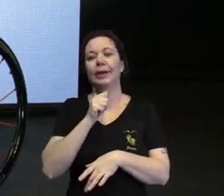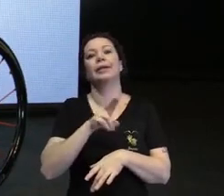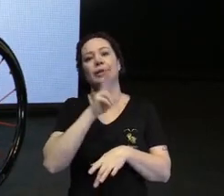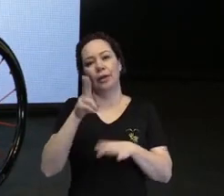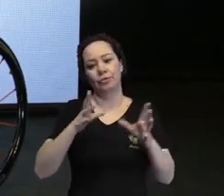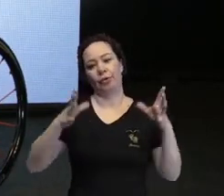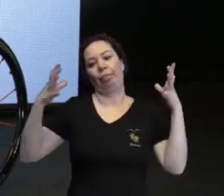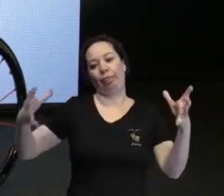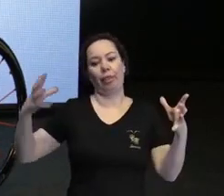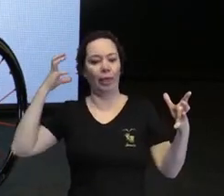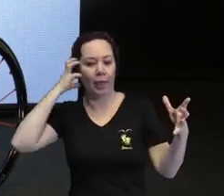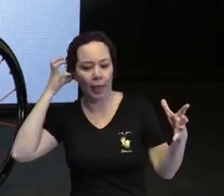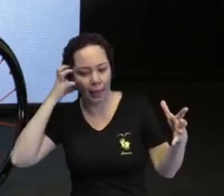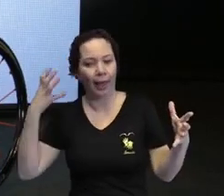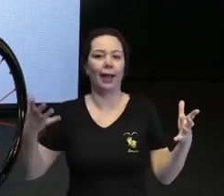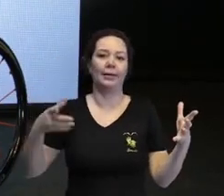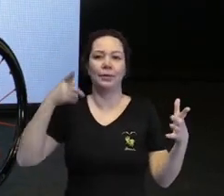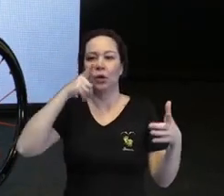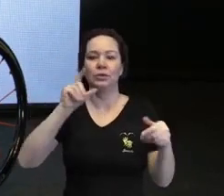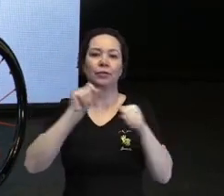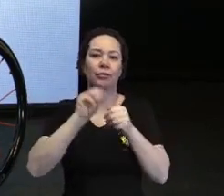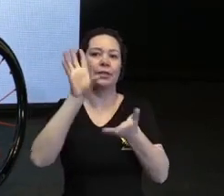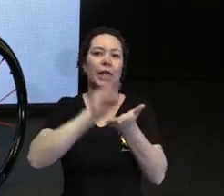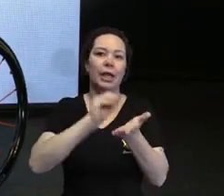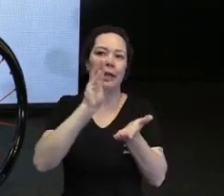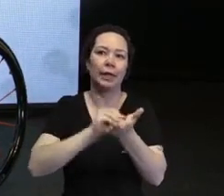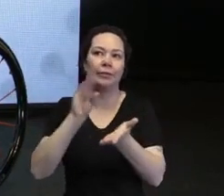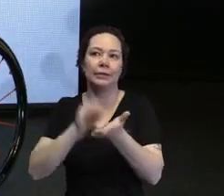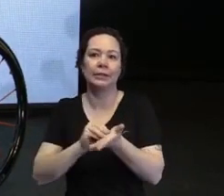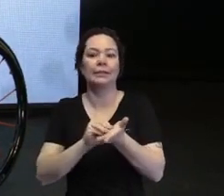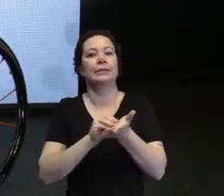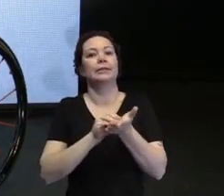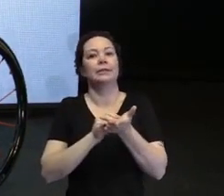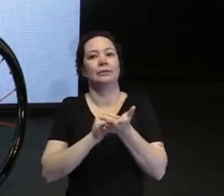do tamanho de um carro para poder fazer alguma gravação, né? Então, é essencial. essencial. É